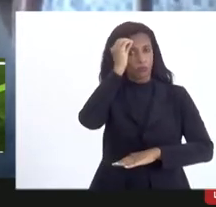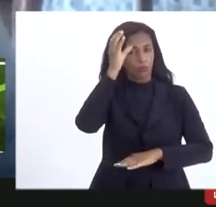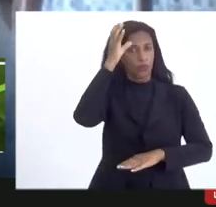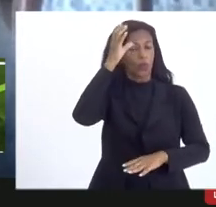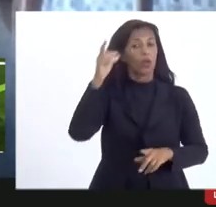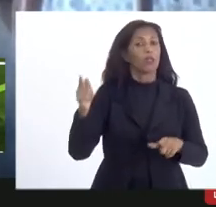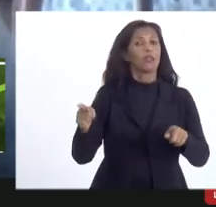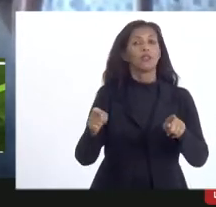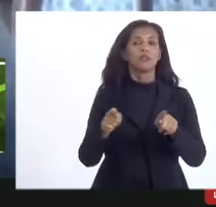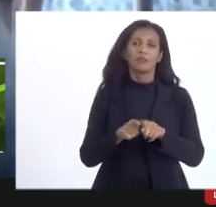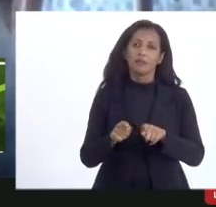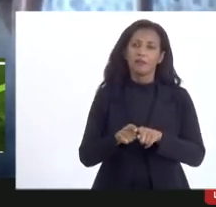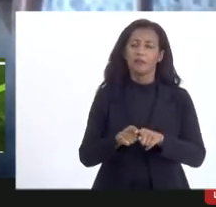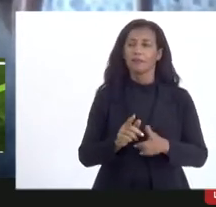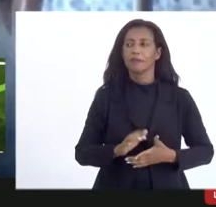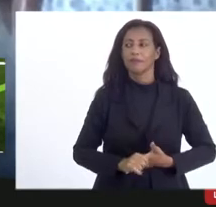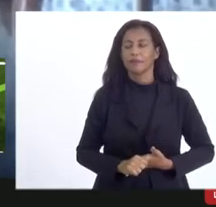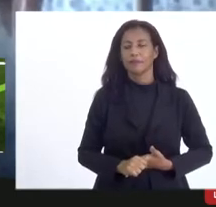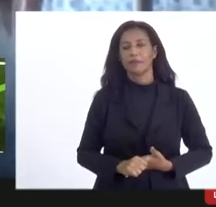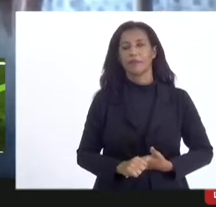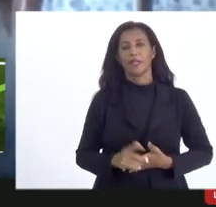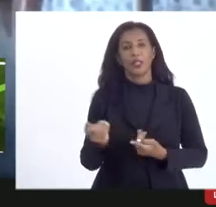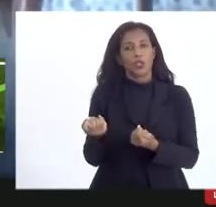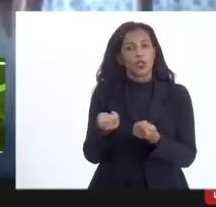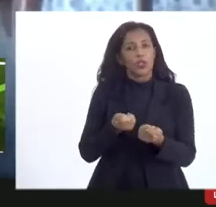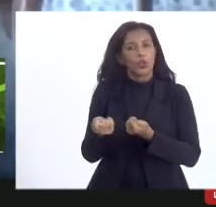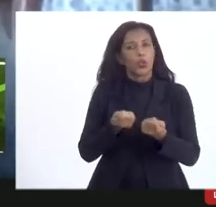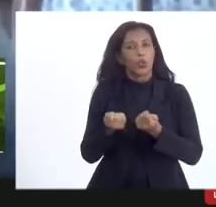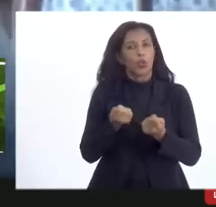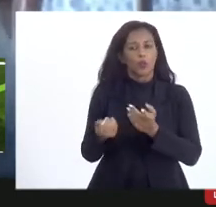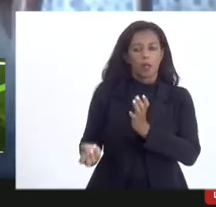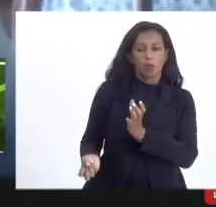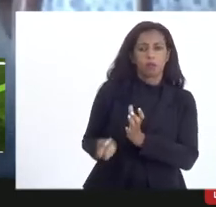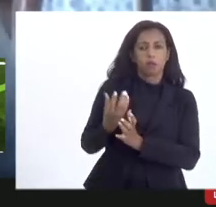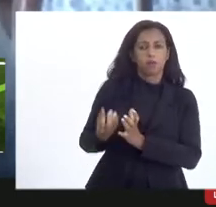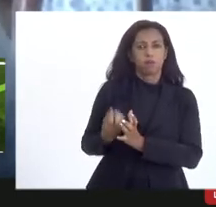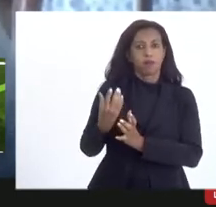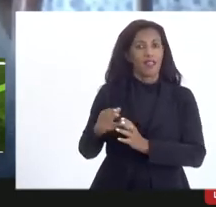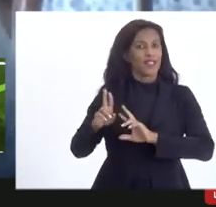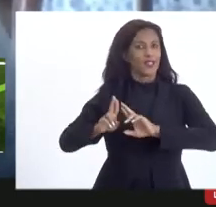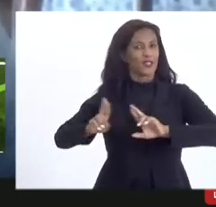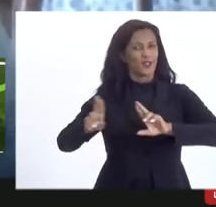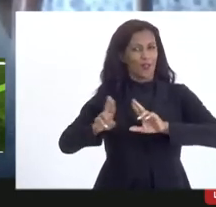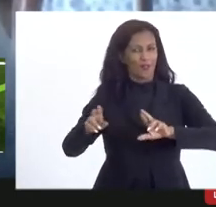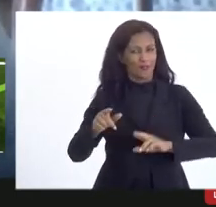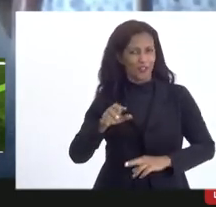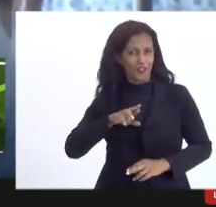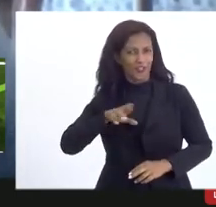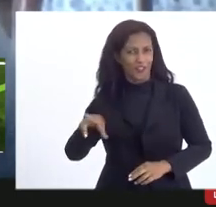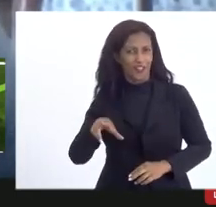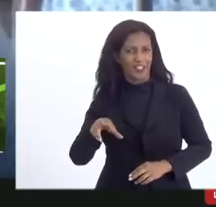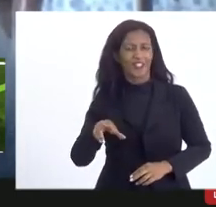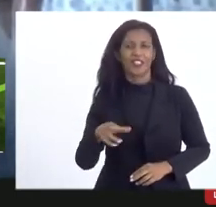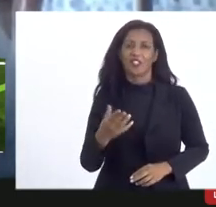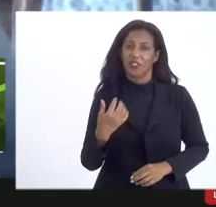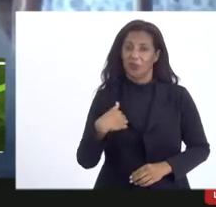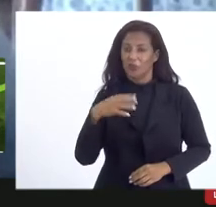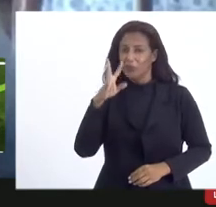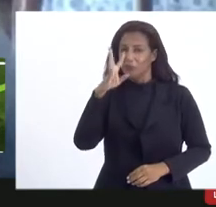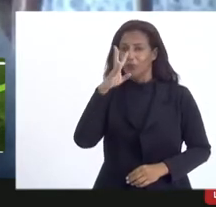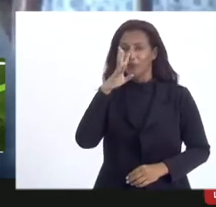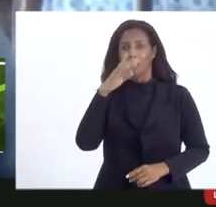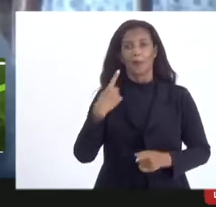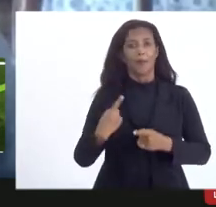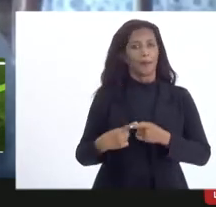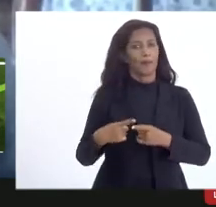e também de Economia Criativa. Esse nome eu aprecio, porque também